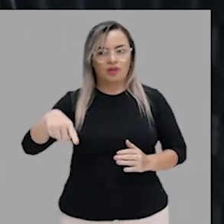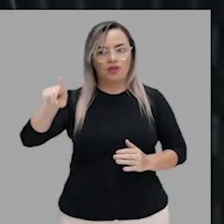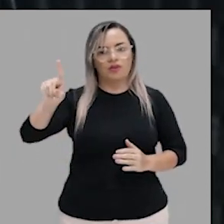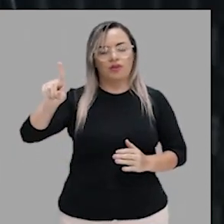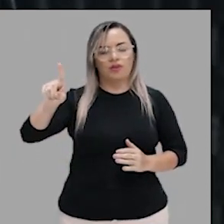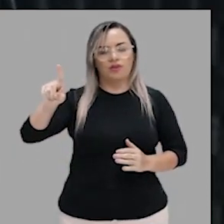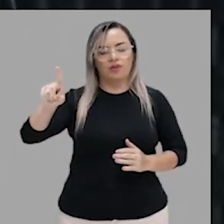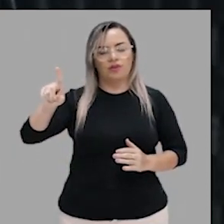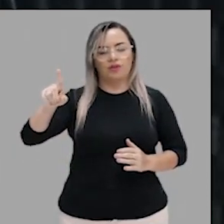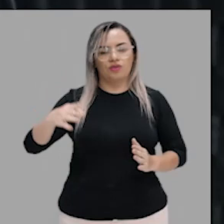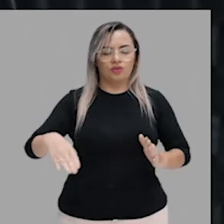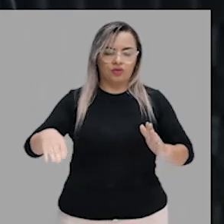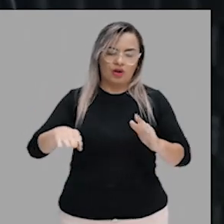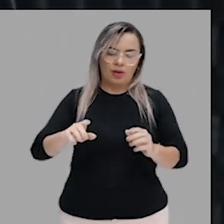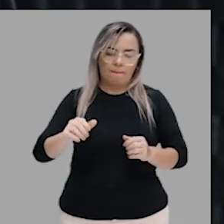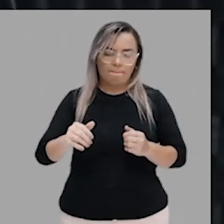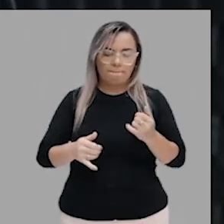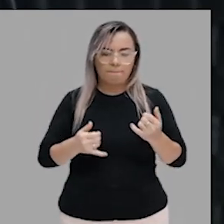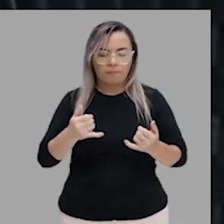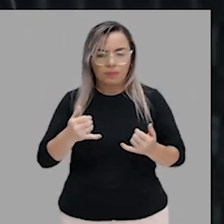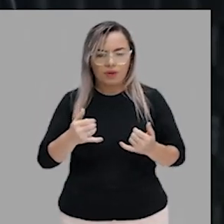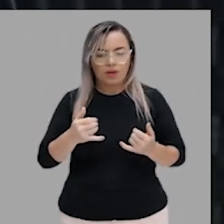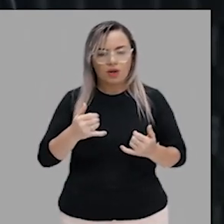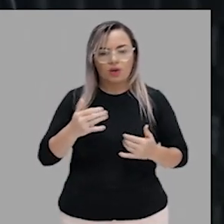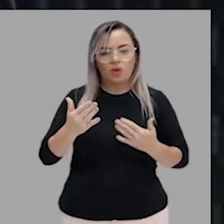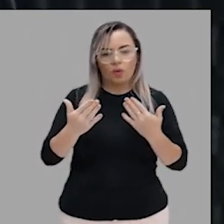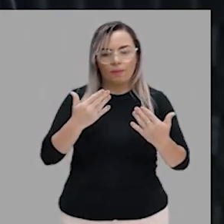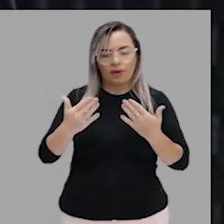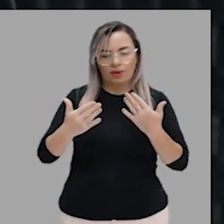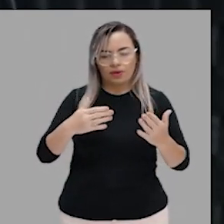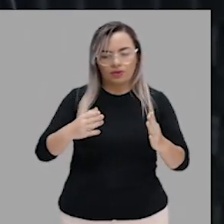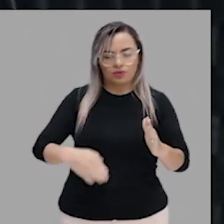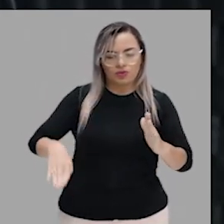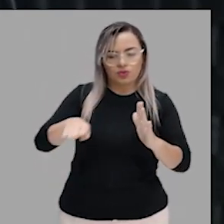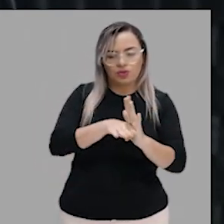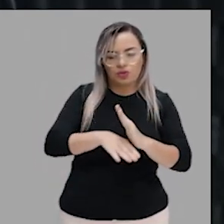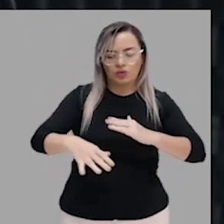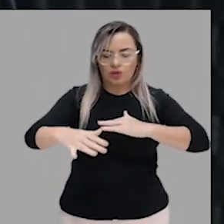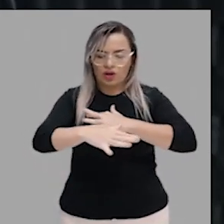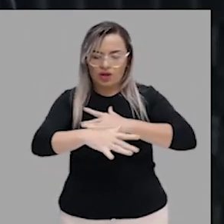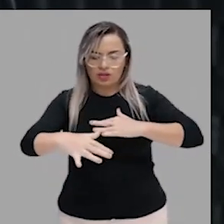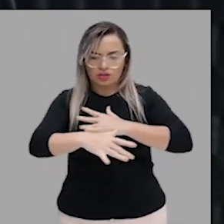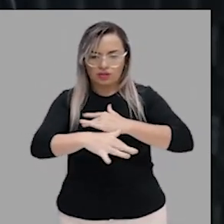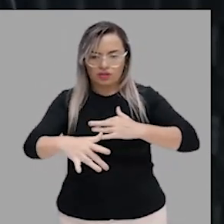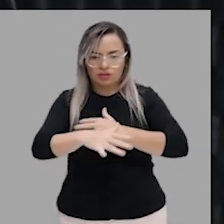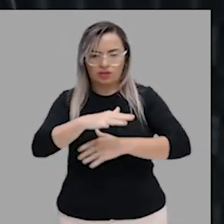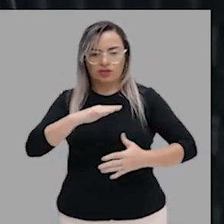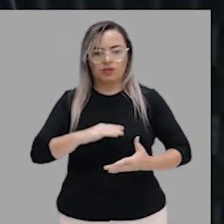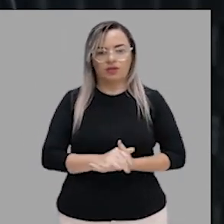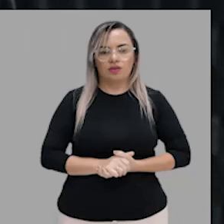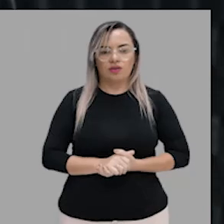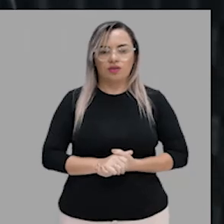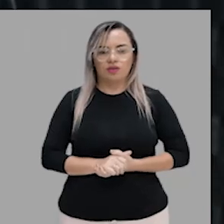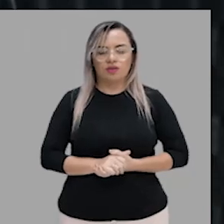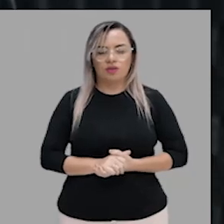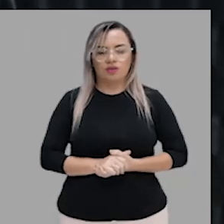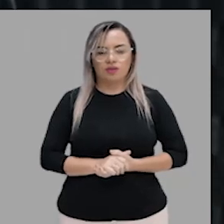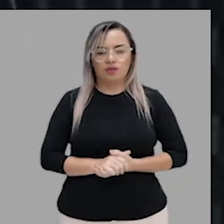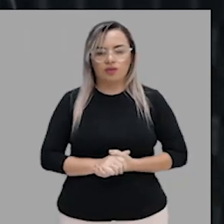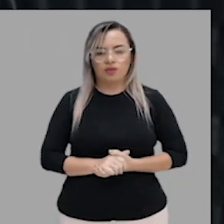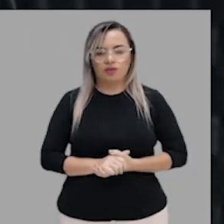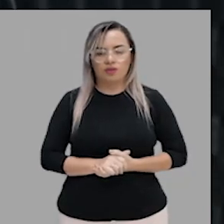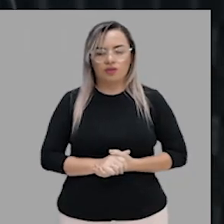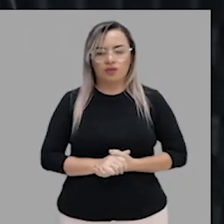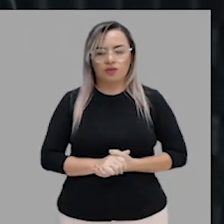à cidade, então, aqui está certo. Aí, depois, foi para a casa dos parentes. O verbo ir é regido da preposição